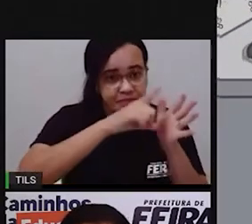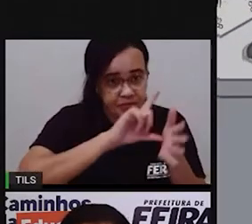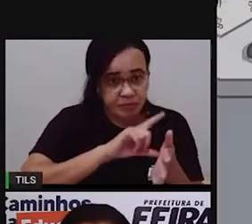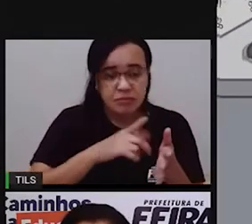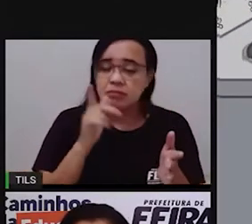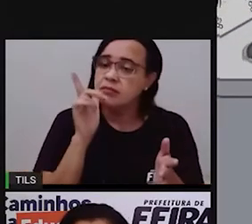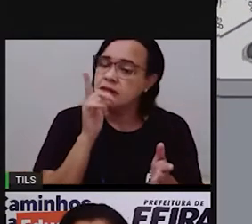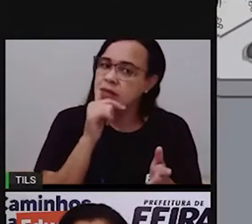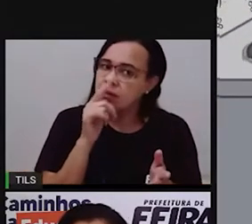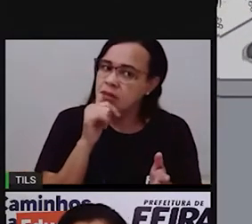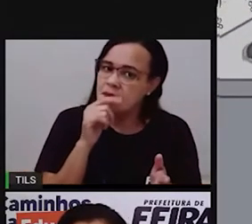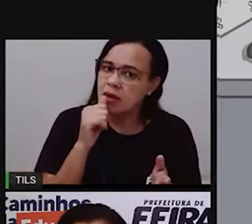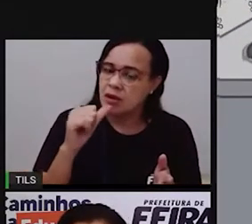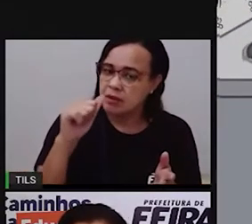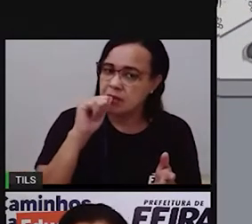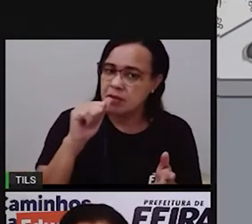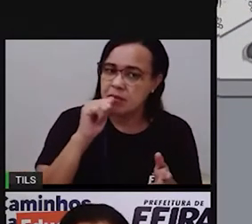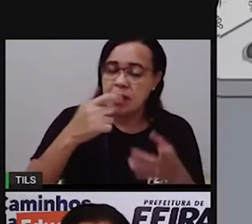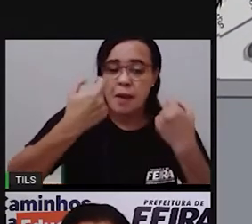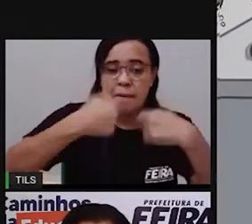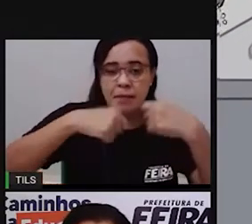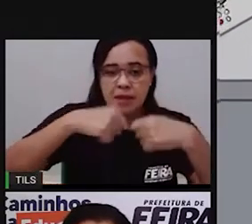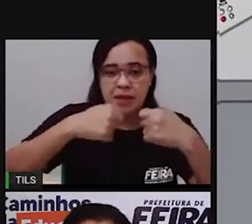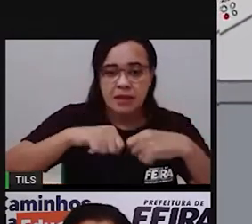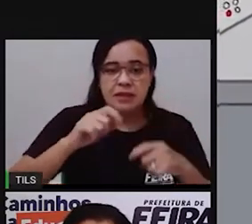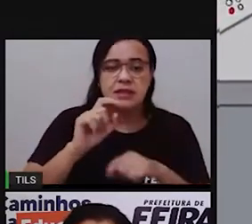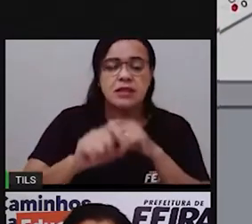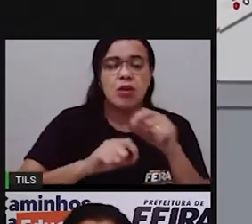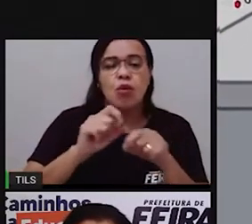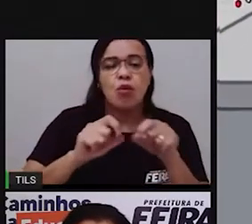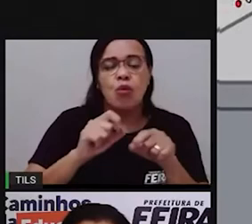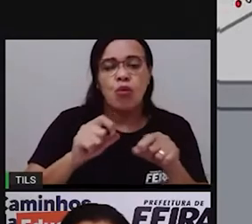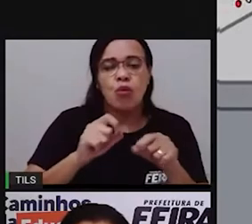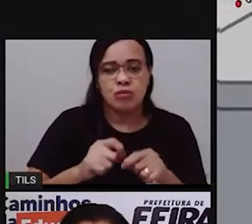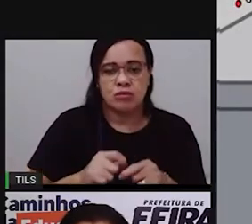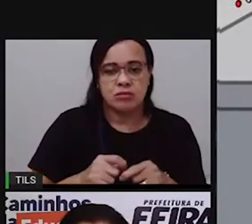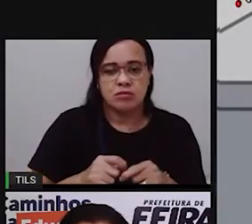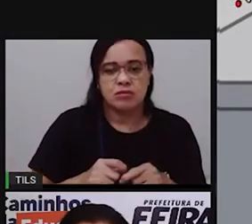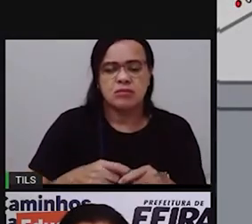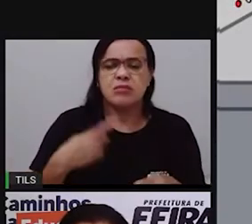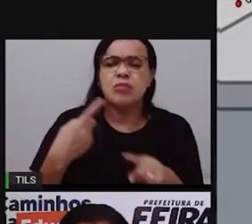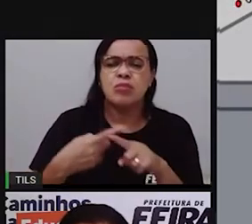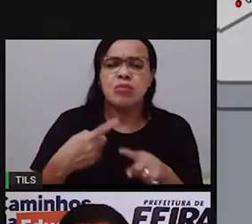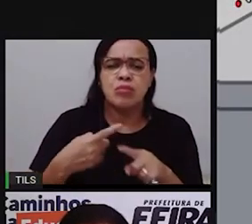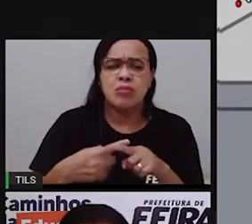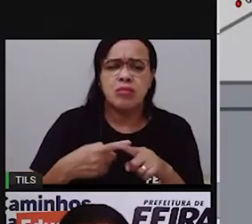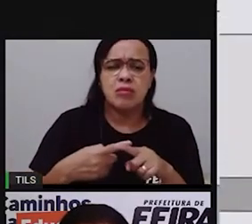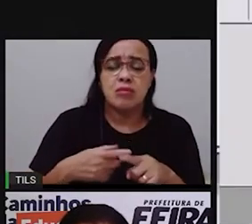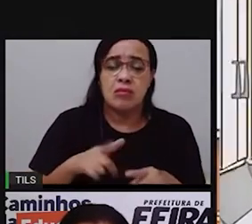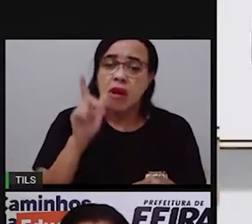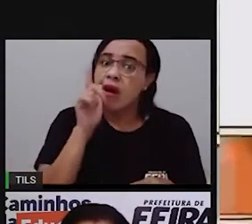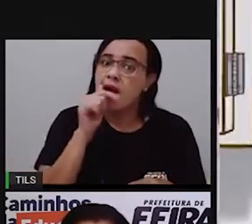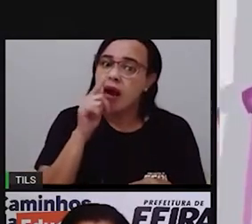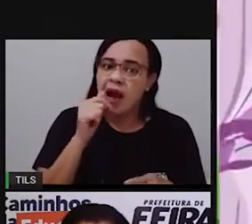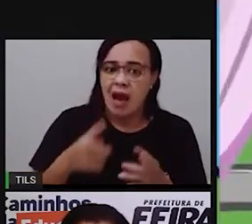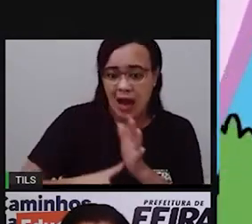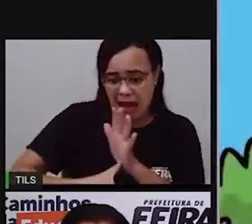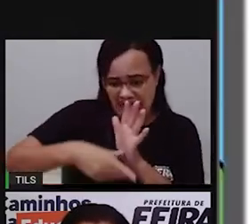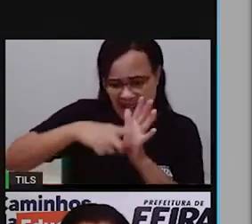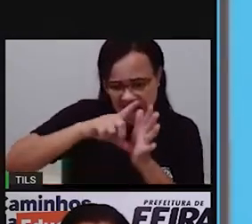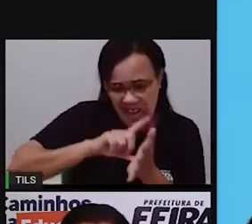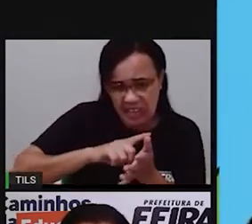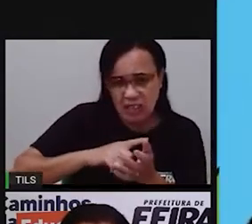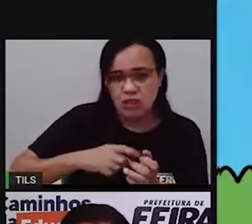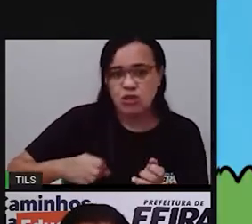a água que chega nas torneiras, pois, como já vimos, ela percorre um longo caminho antes de chegar às casas. Não podemos nos